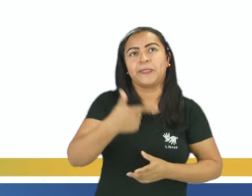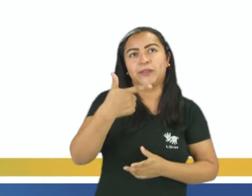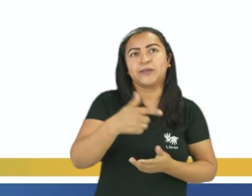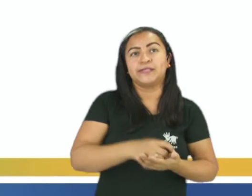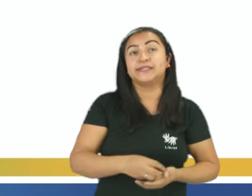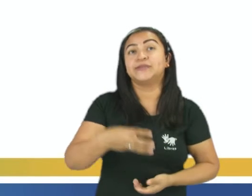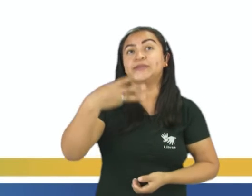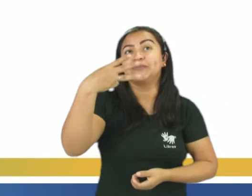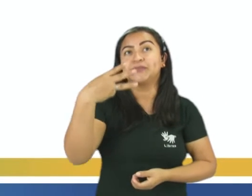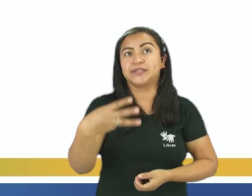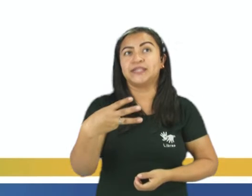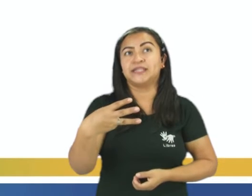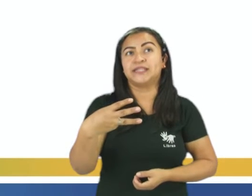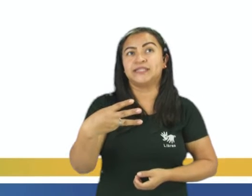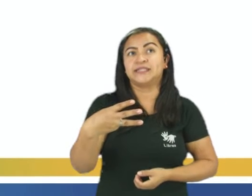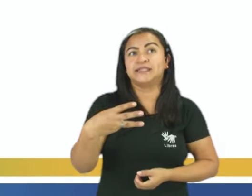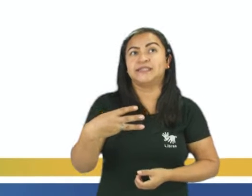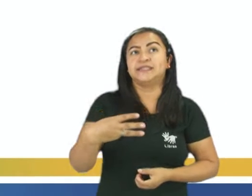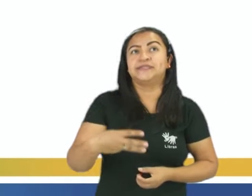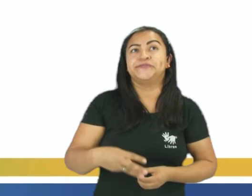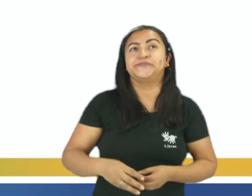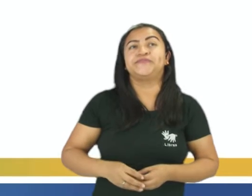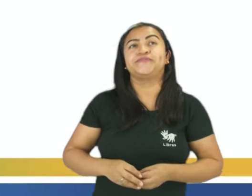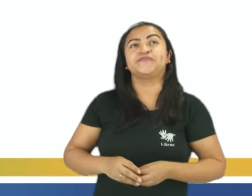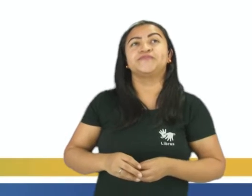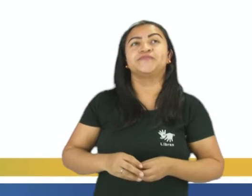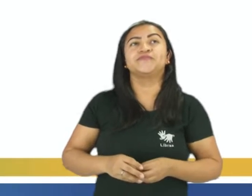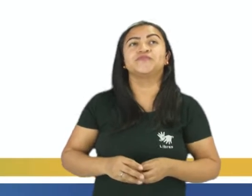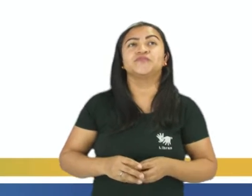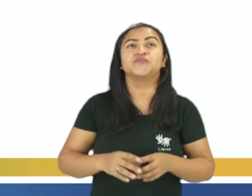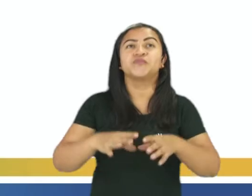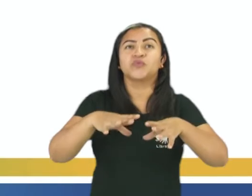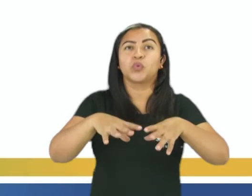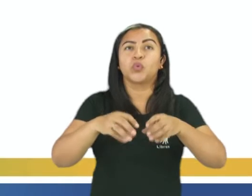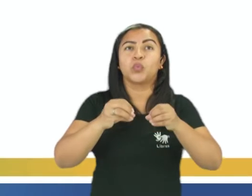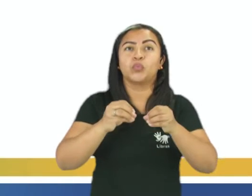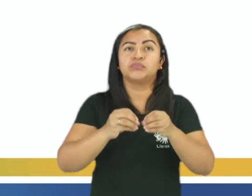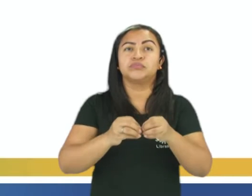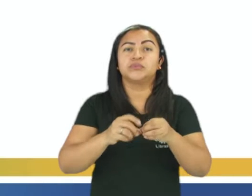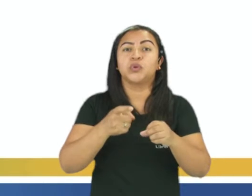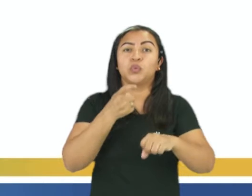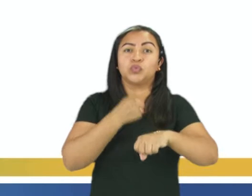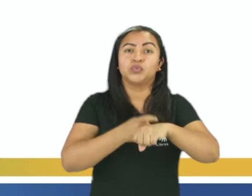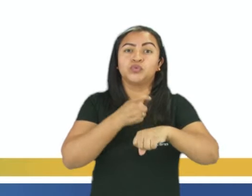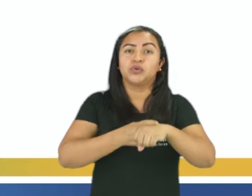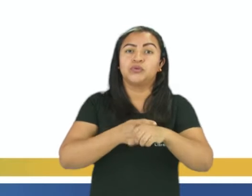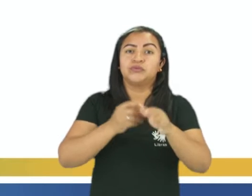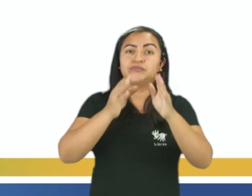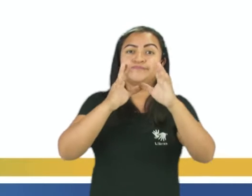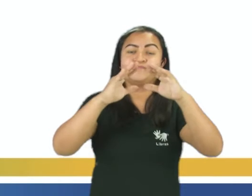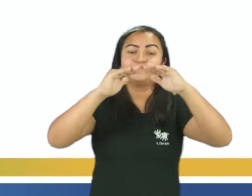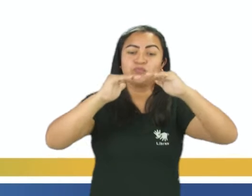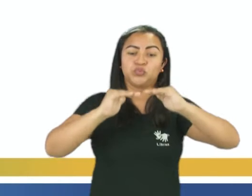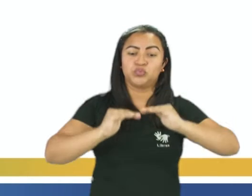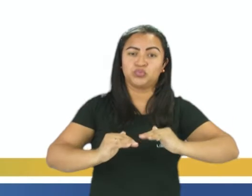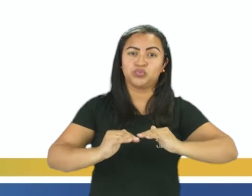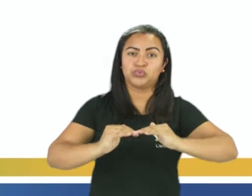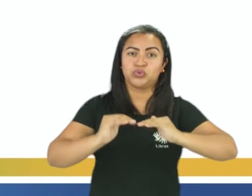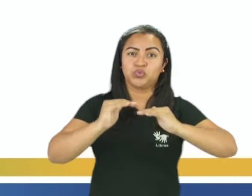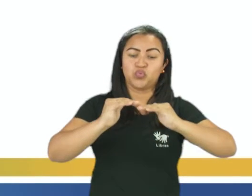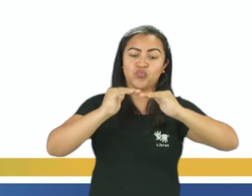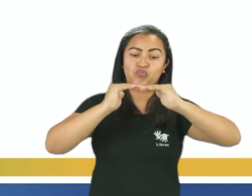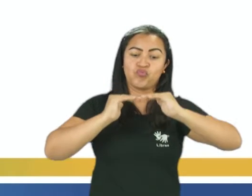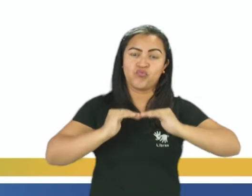3. Decantação. Os resíduos sólidos são decantados, se estabelecendo no